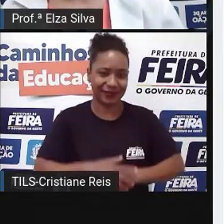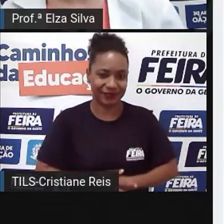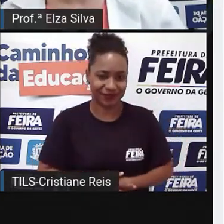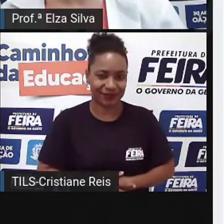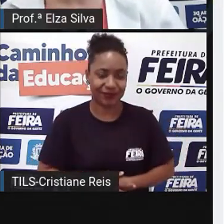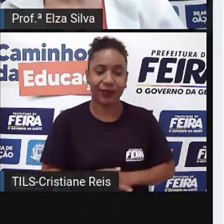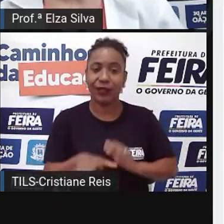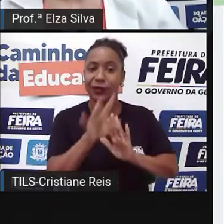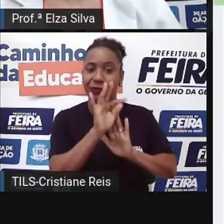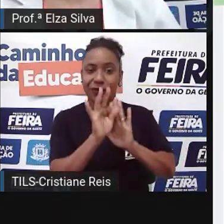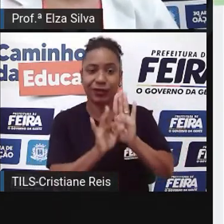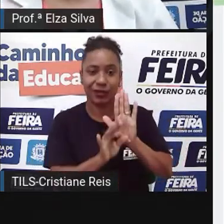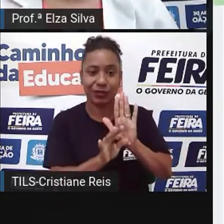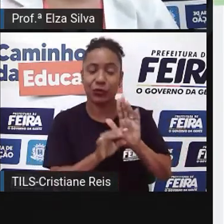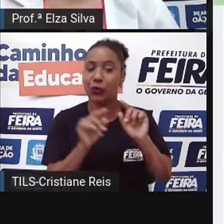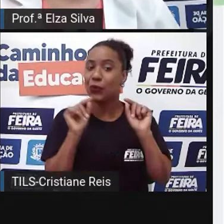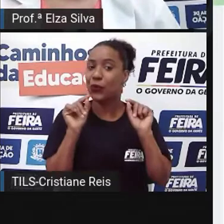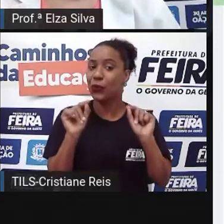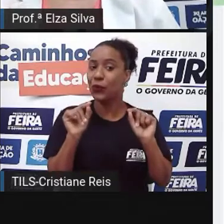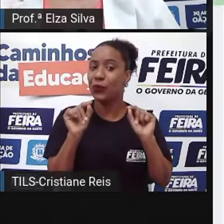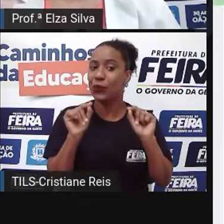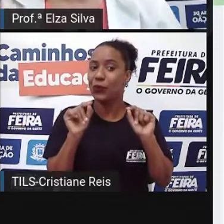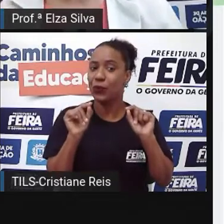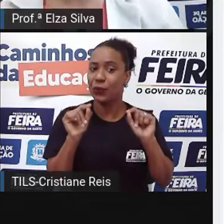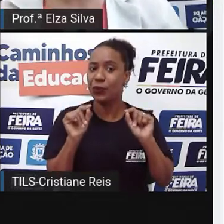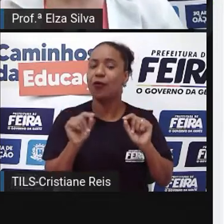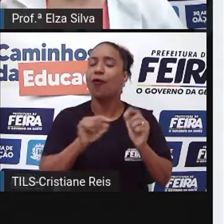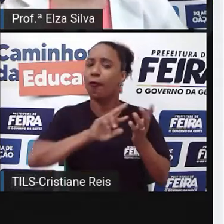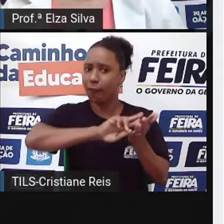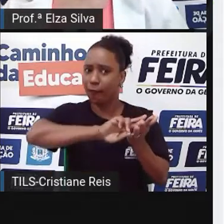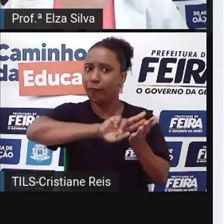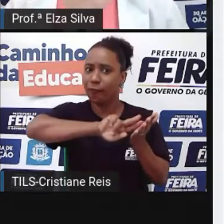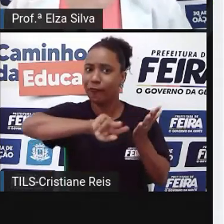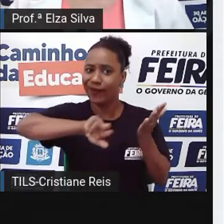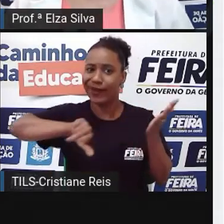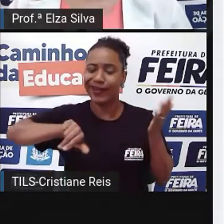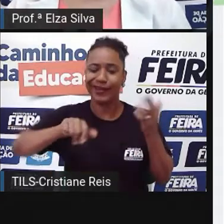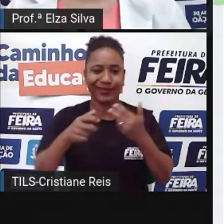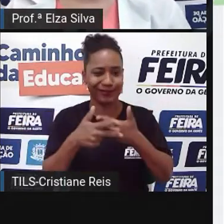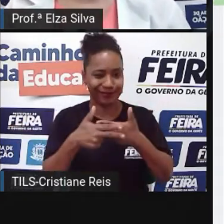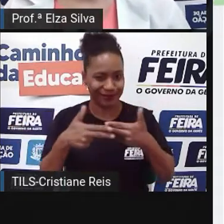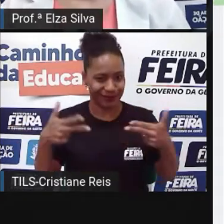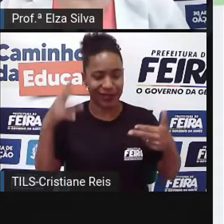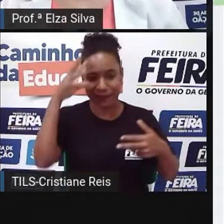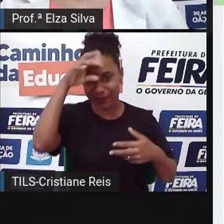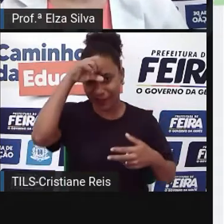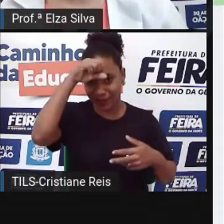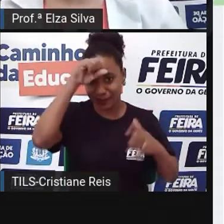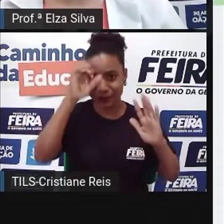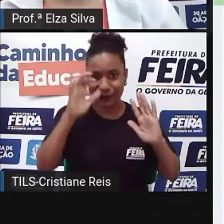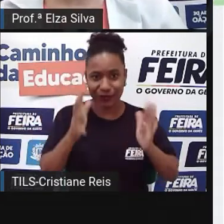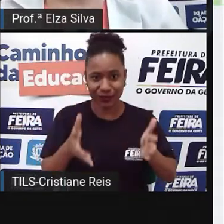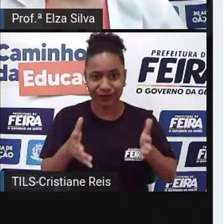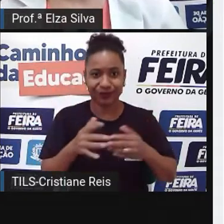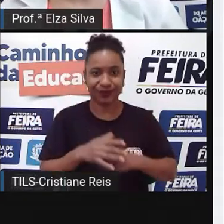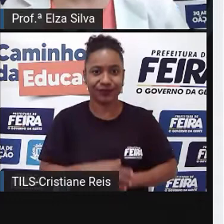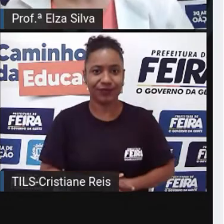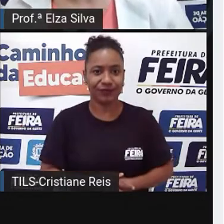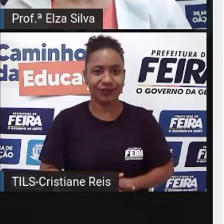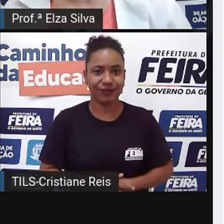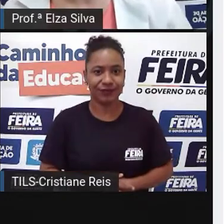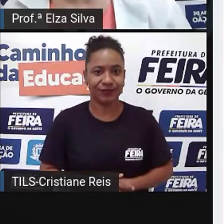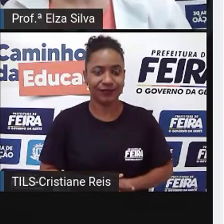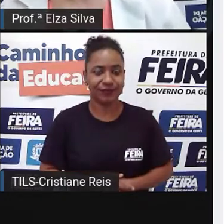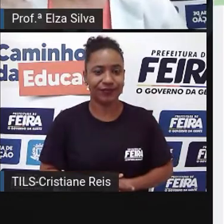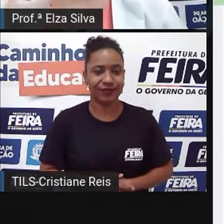neste texto? Resumindo aqui Grande parte daquilo que a gente aprendeu durante um ano Nationality Where